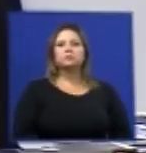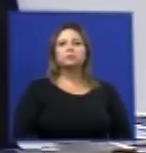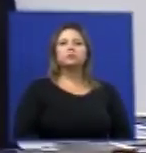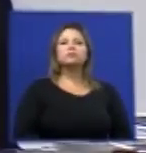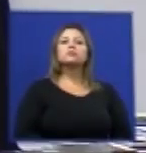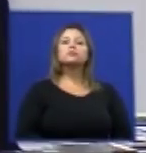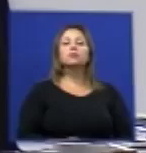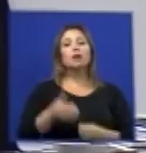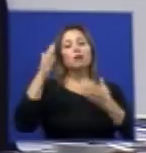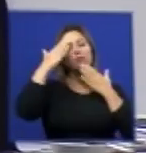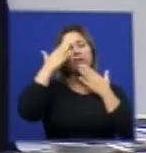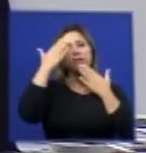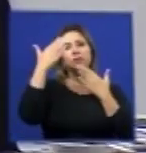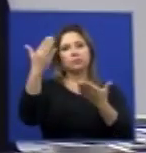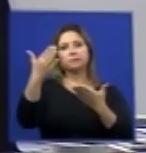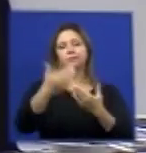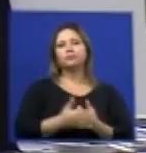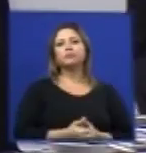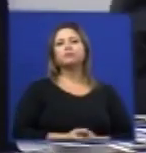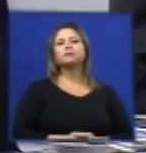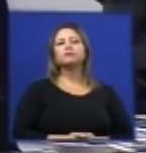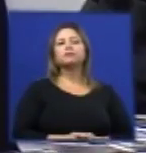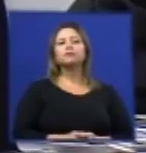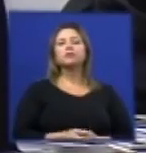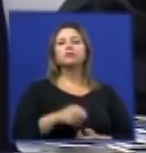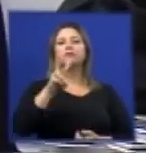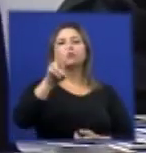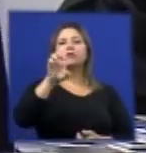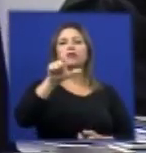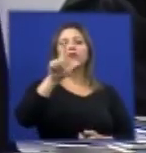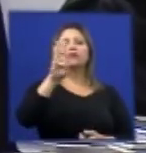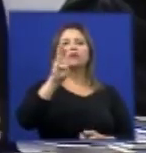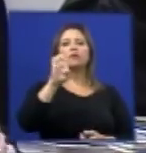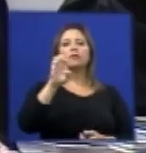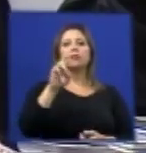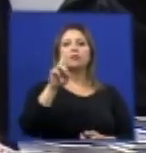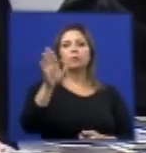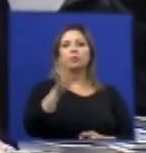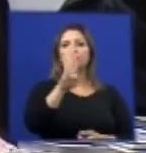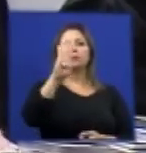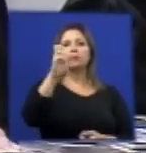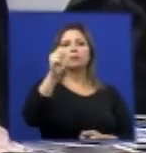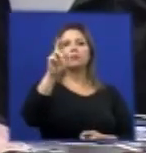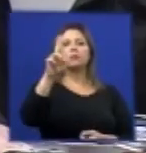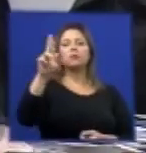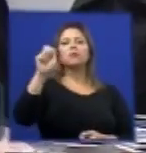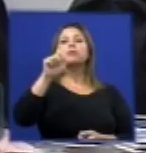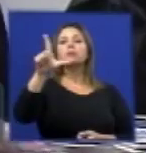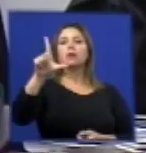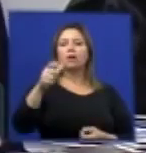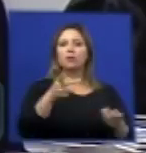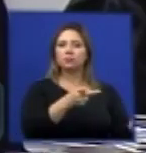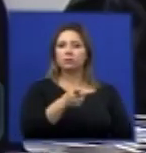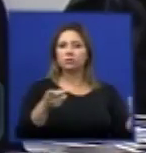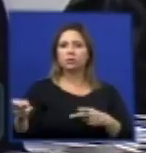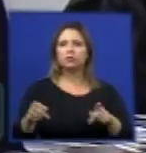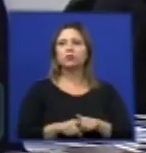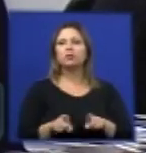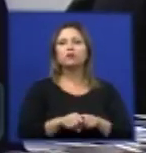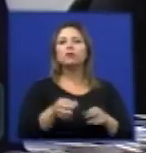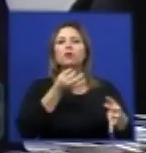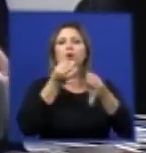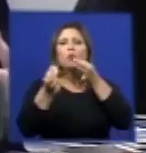Eu agradeço ao doutor Velber Barral e convido, então, para fazer a sua